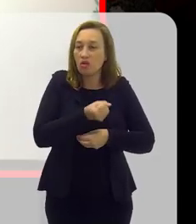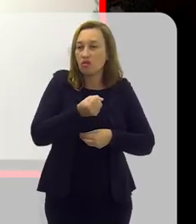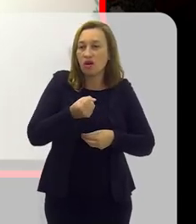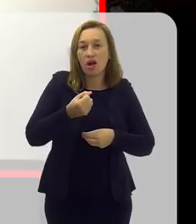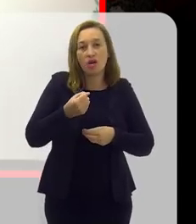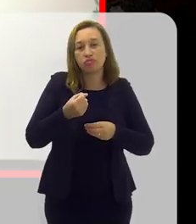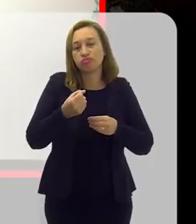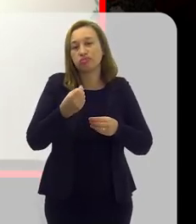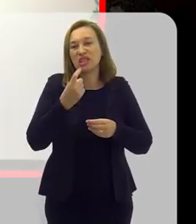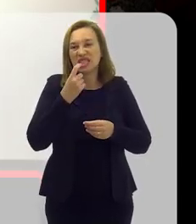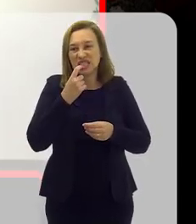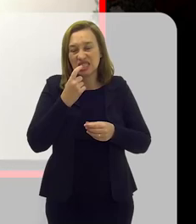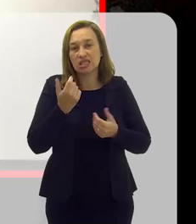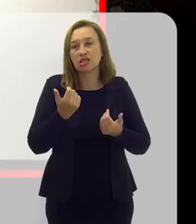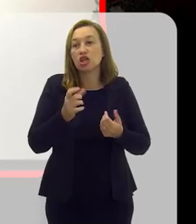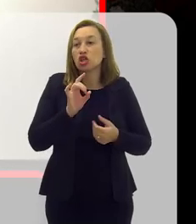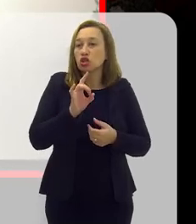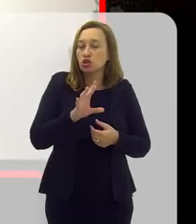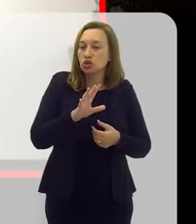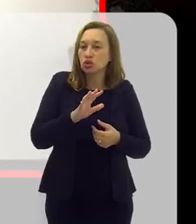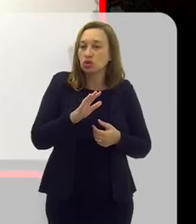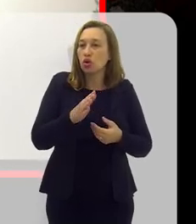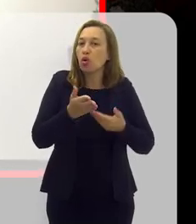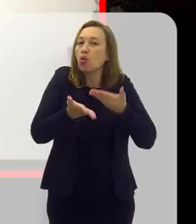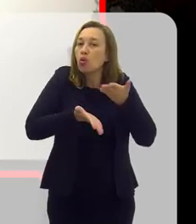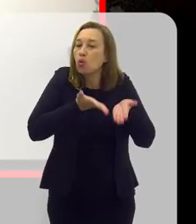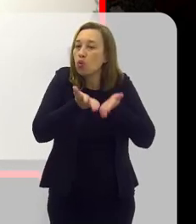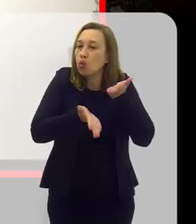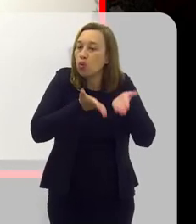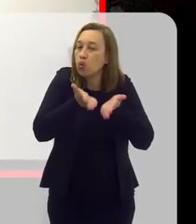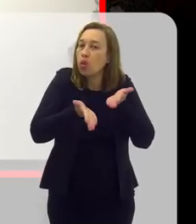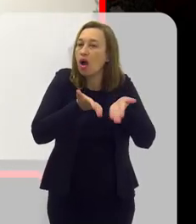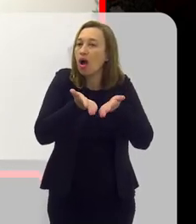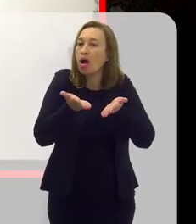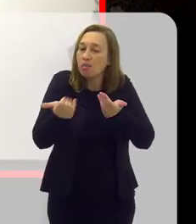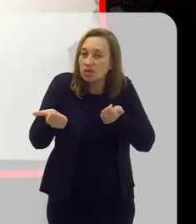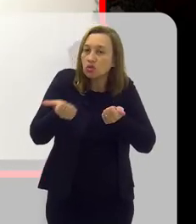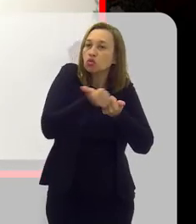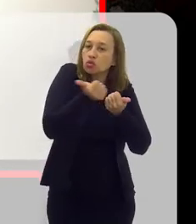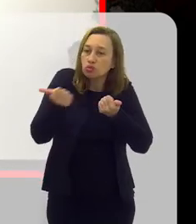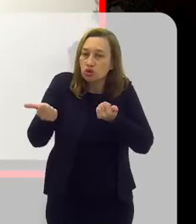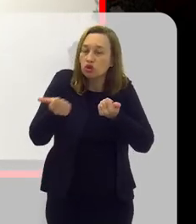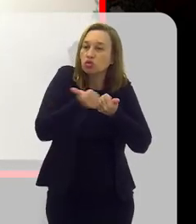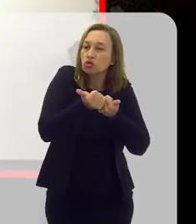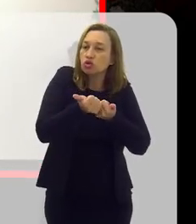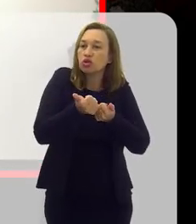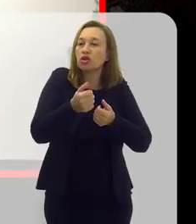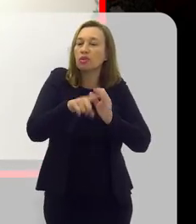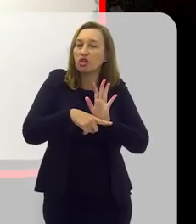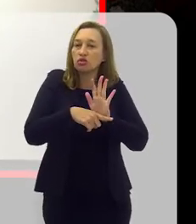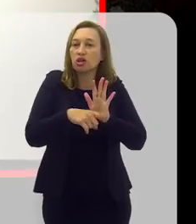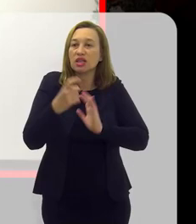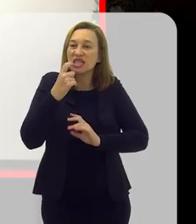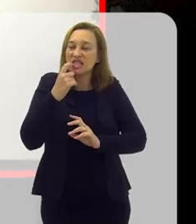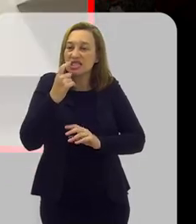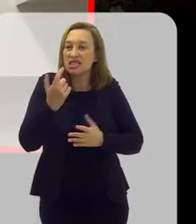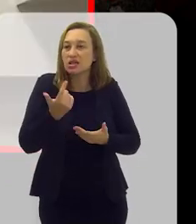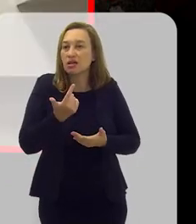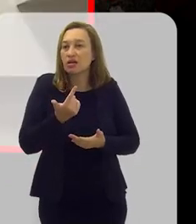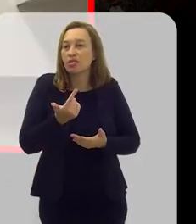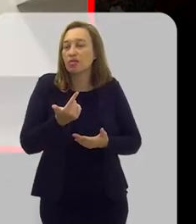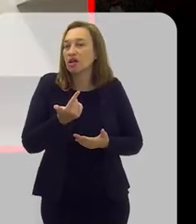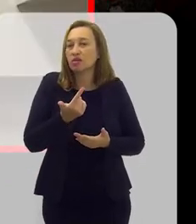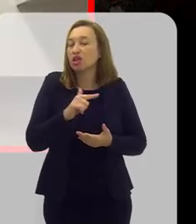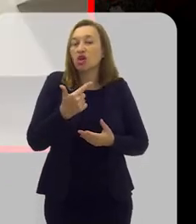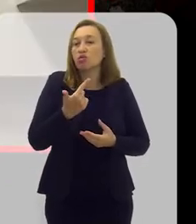novo. Aquilo que foi destruído, a gente só tem materiais que substituem, né? Que restauram o dente. Mas a